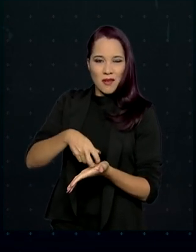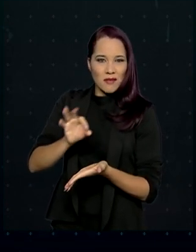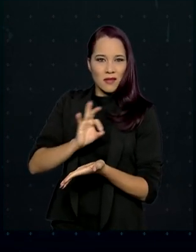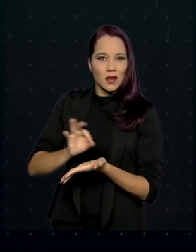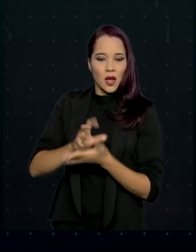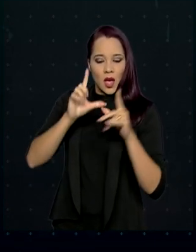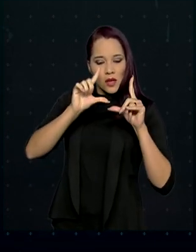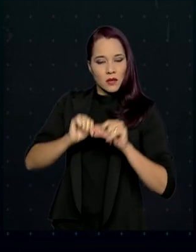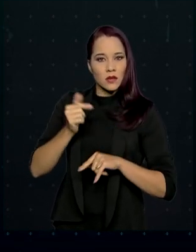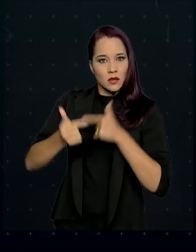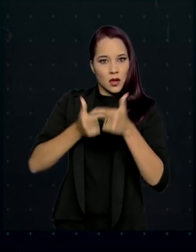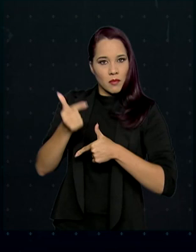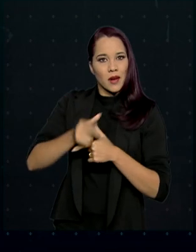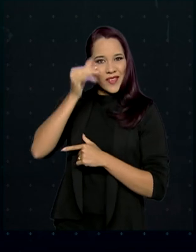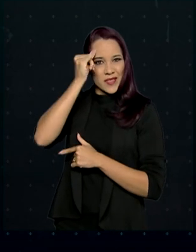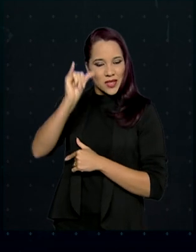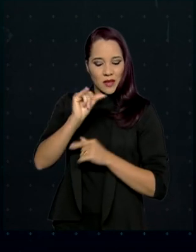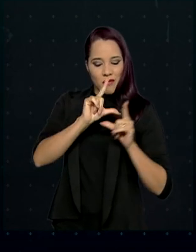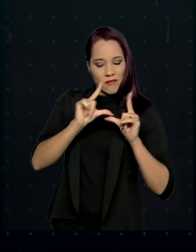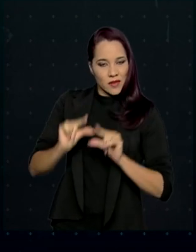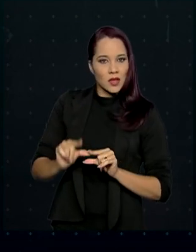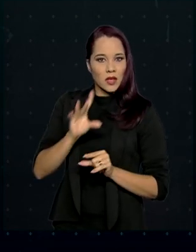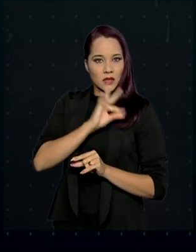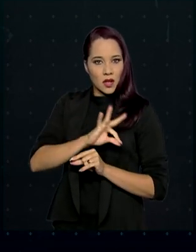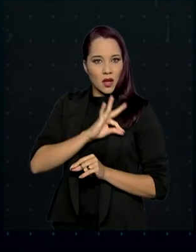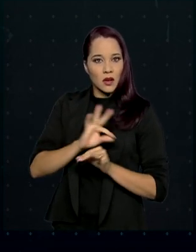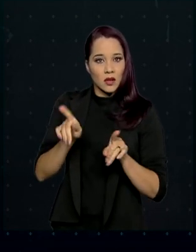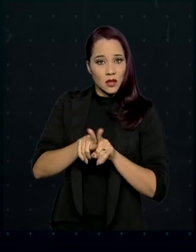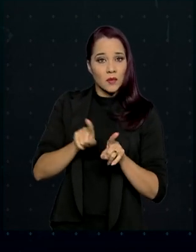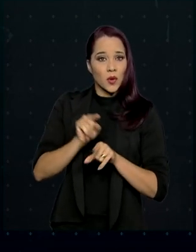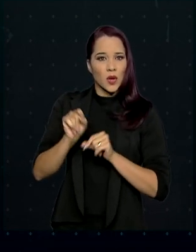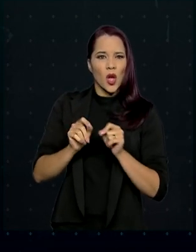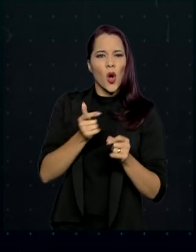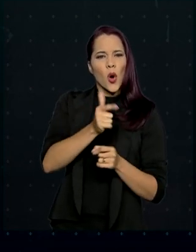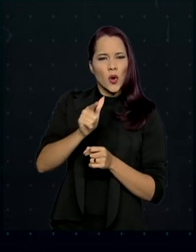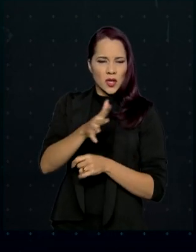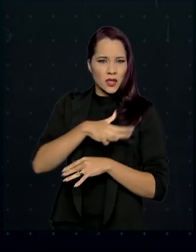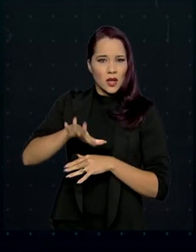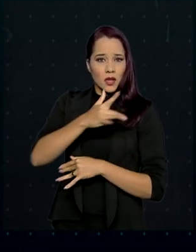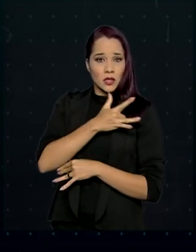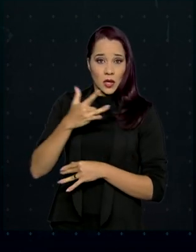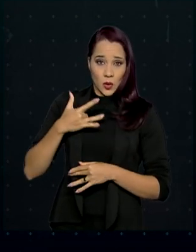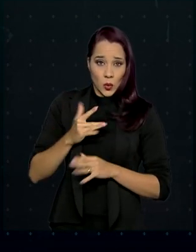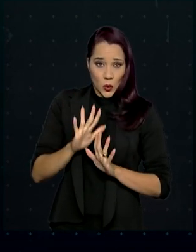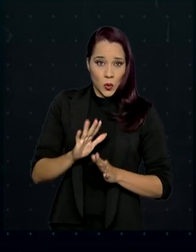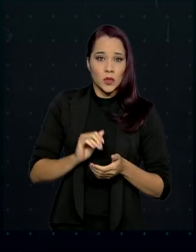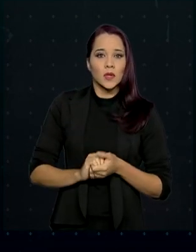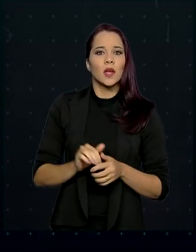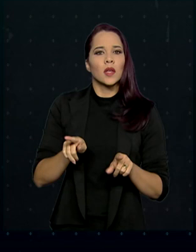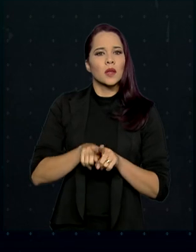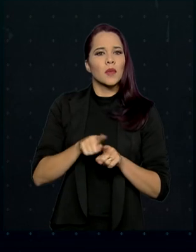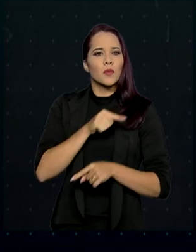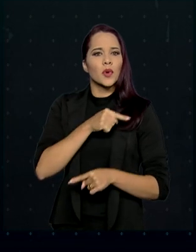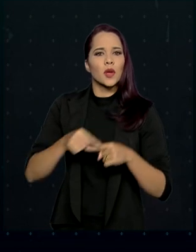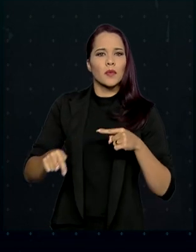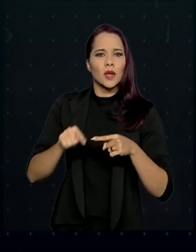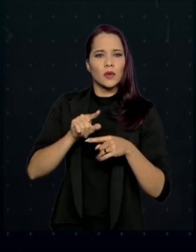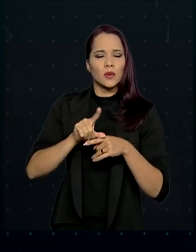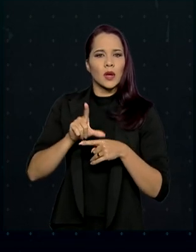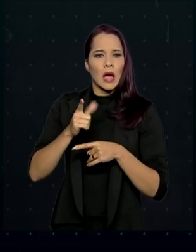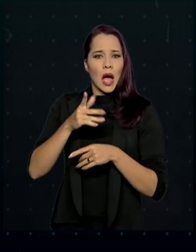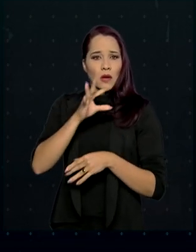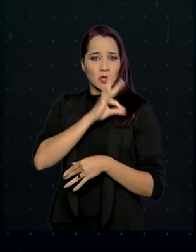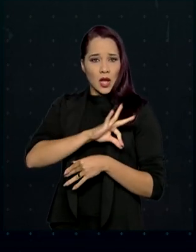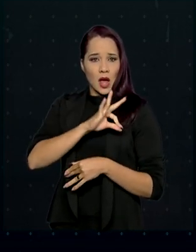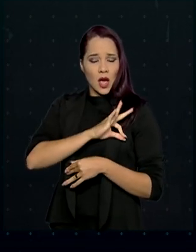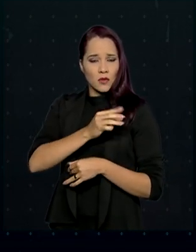redução da jornada sem queda da remuneração, com exceção de questões de saúde. E fica proibido ainda incorporar aos